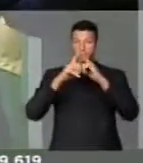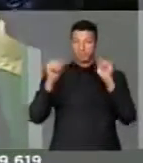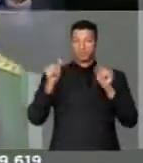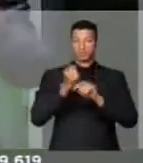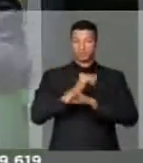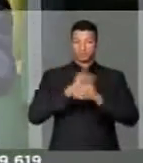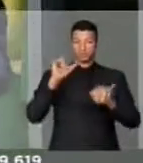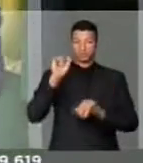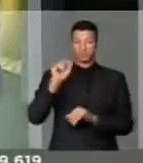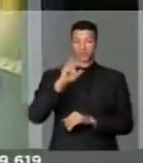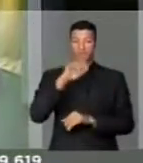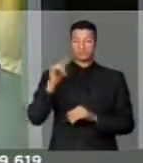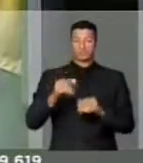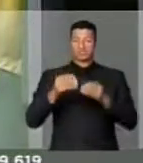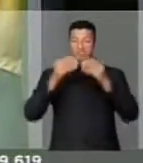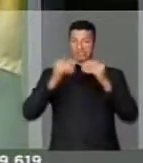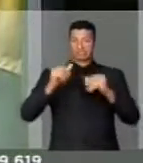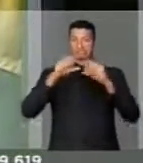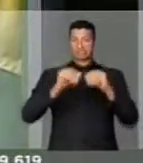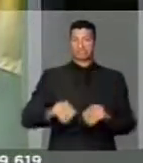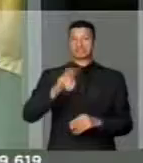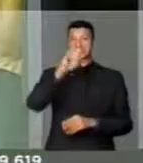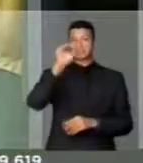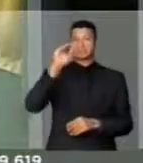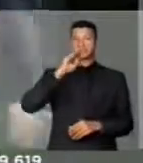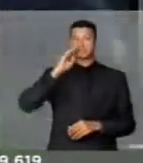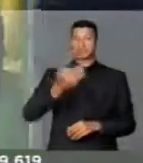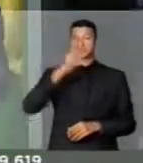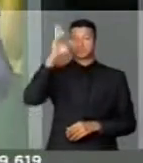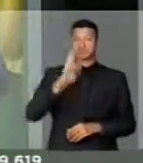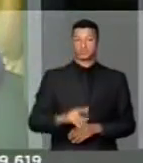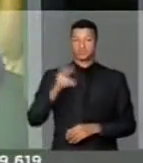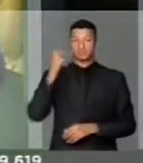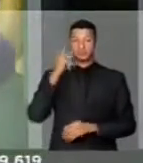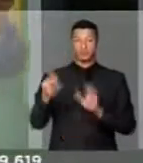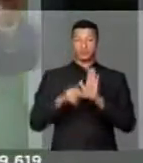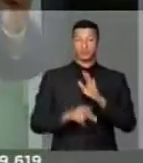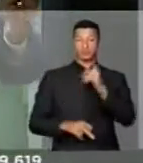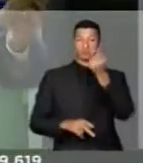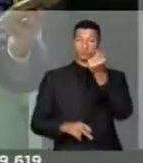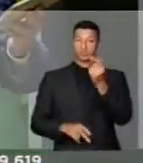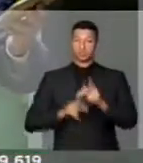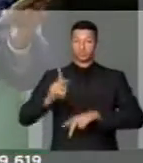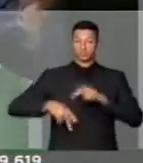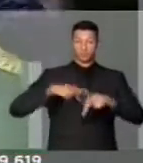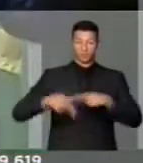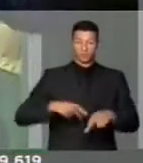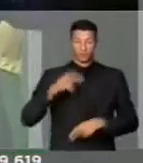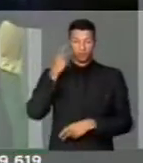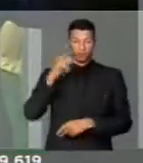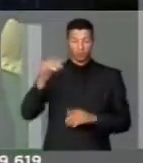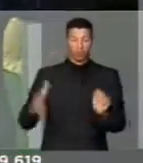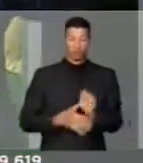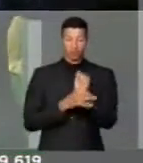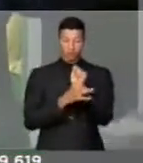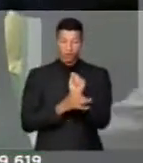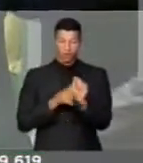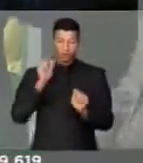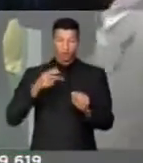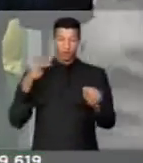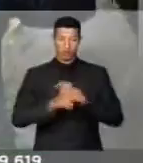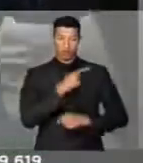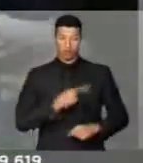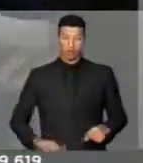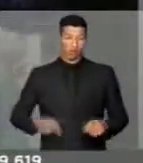dizendo que eles vão torrar 50 bilhões de reais do dinheiro do povo para garantir que o